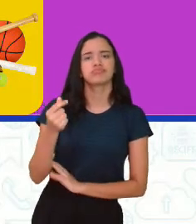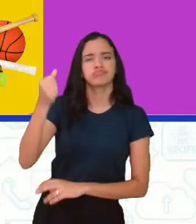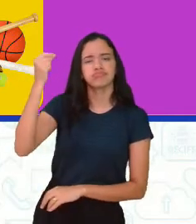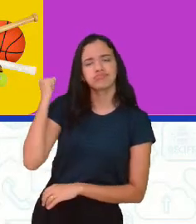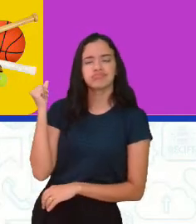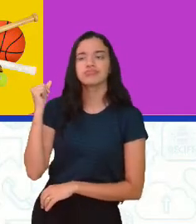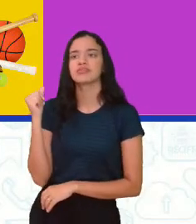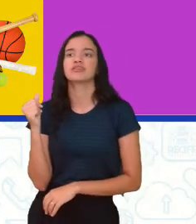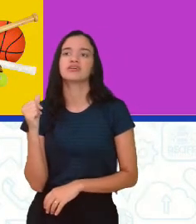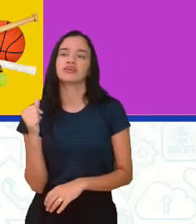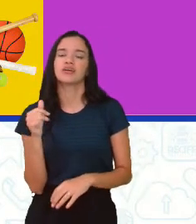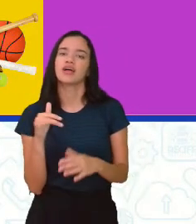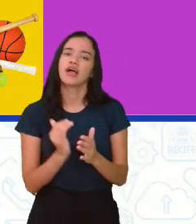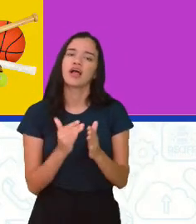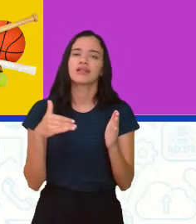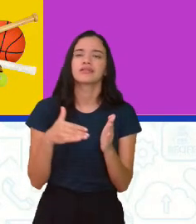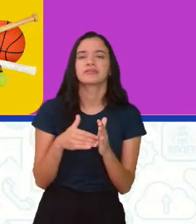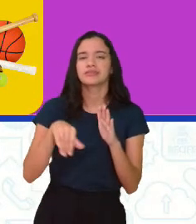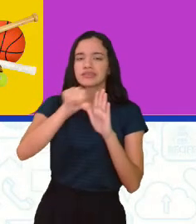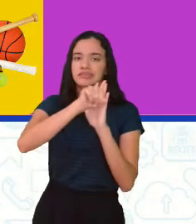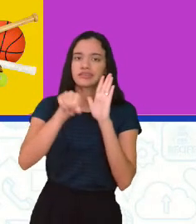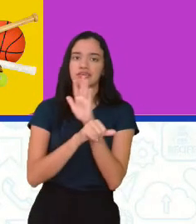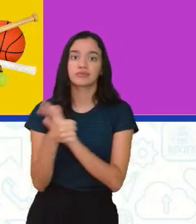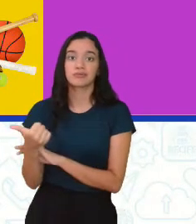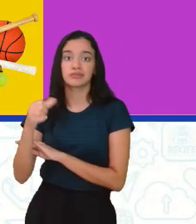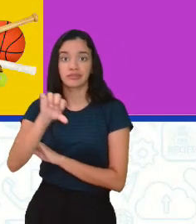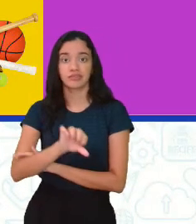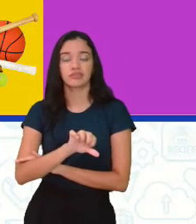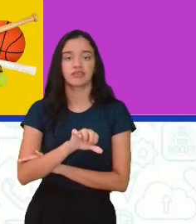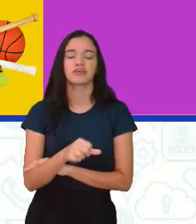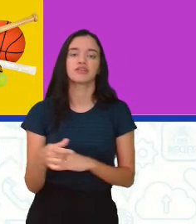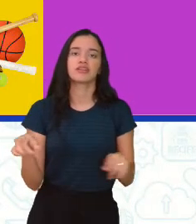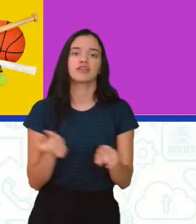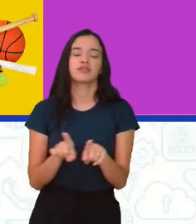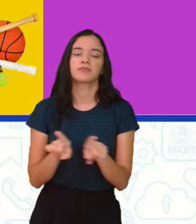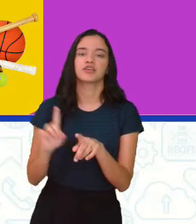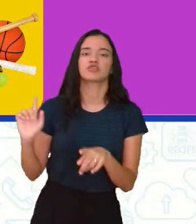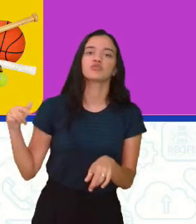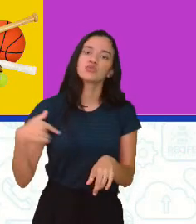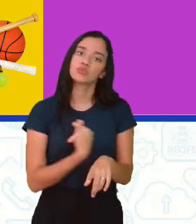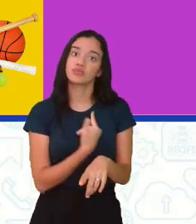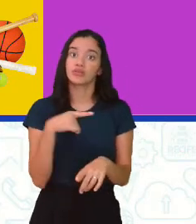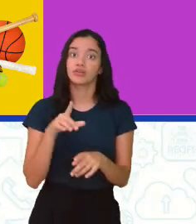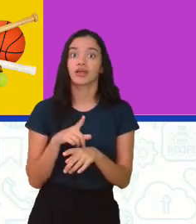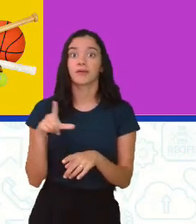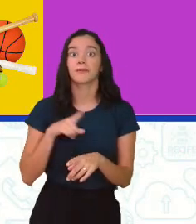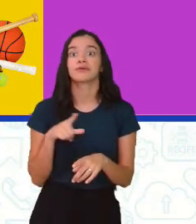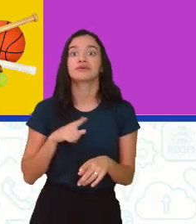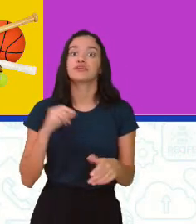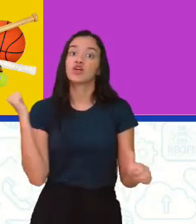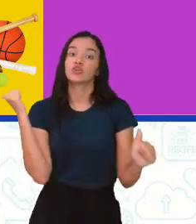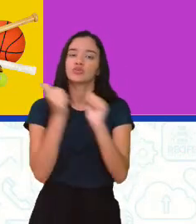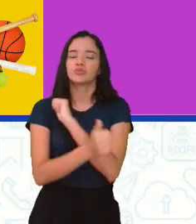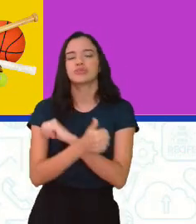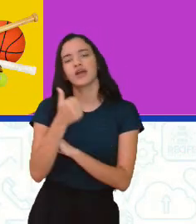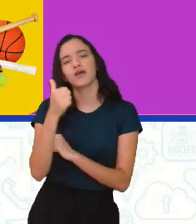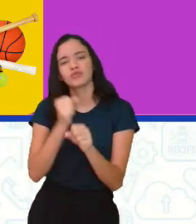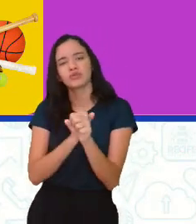foi aí até a primeira metade do século XIX. Nós temos o esporte moderno, que vai de